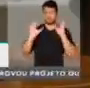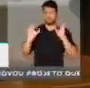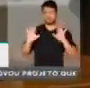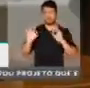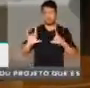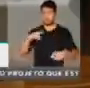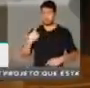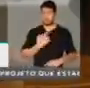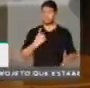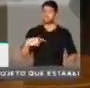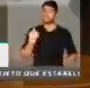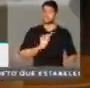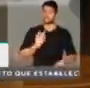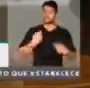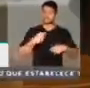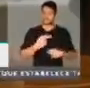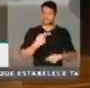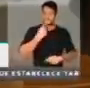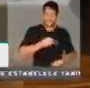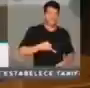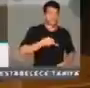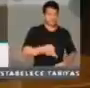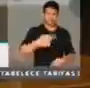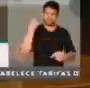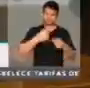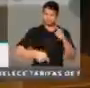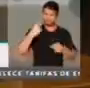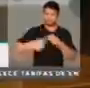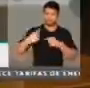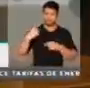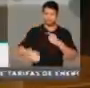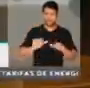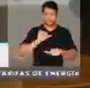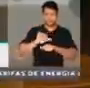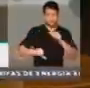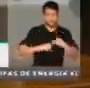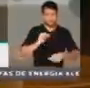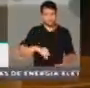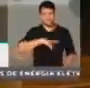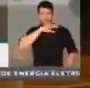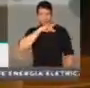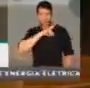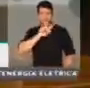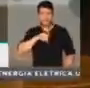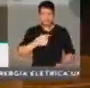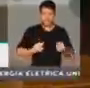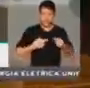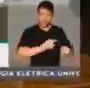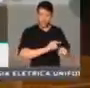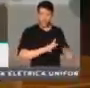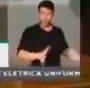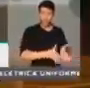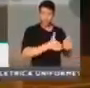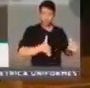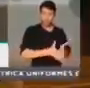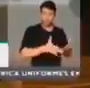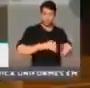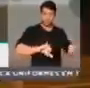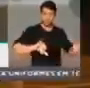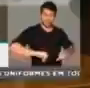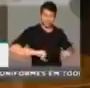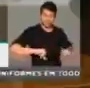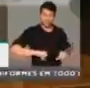falar contra isso da casa até o colégio. Essa reforma maldita pune o cidadão honrado, fazendo o povo mais pobre